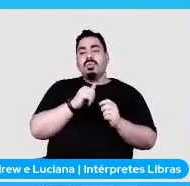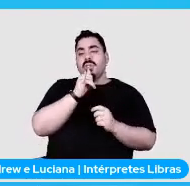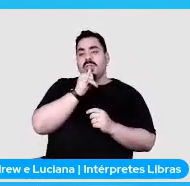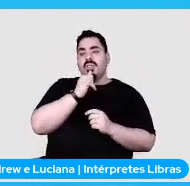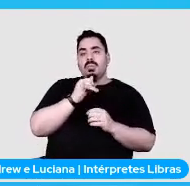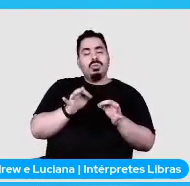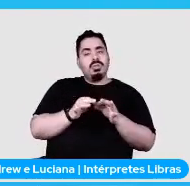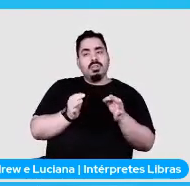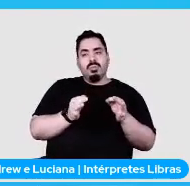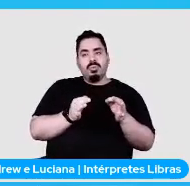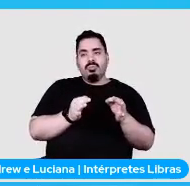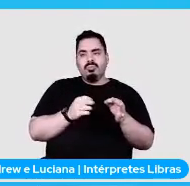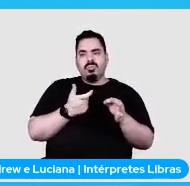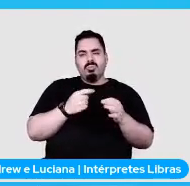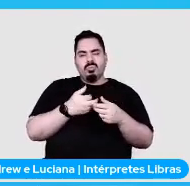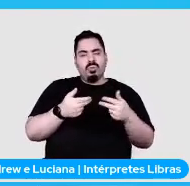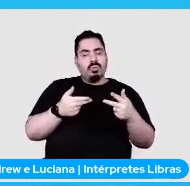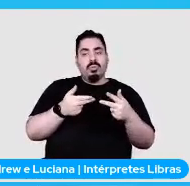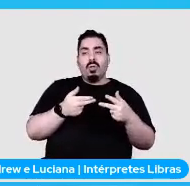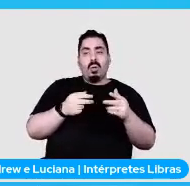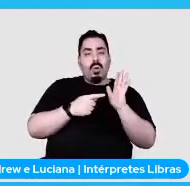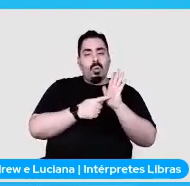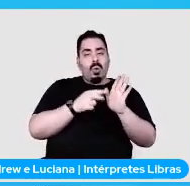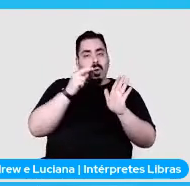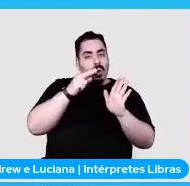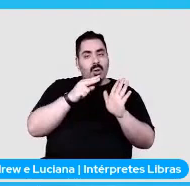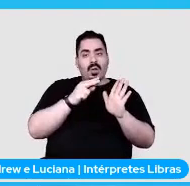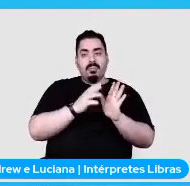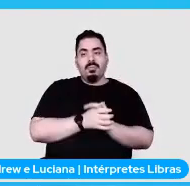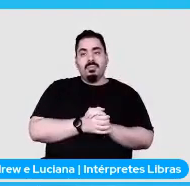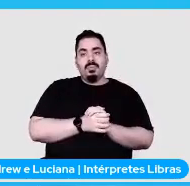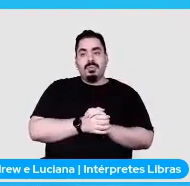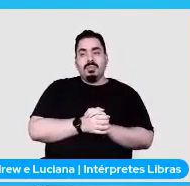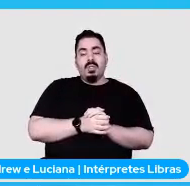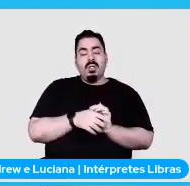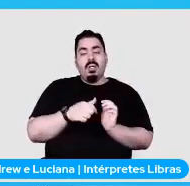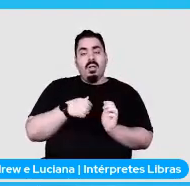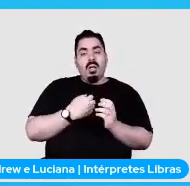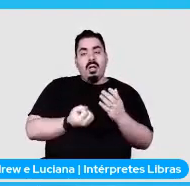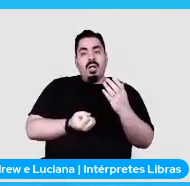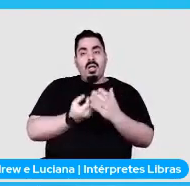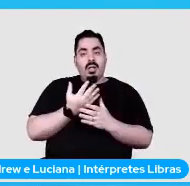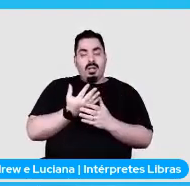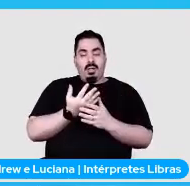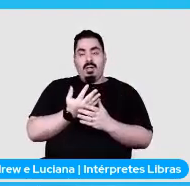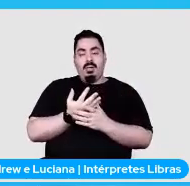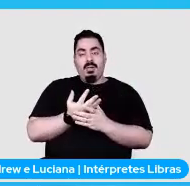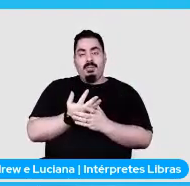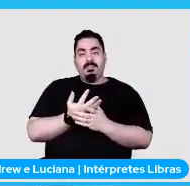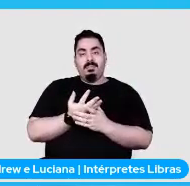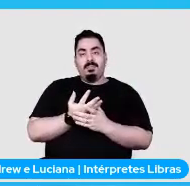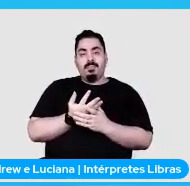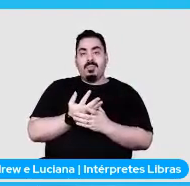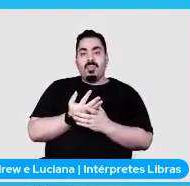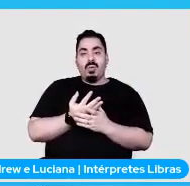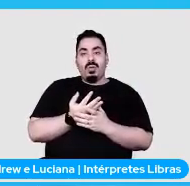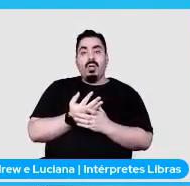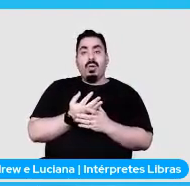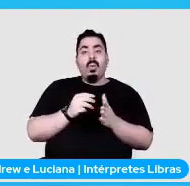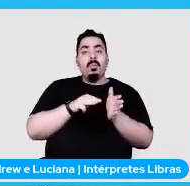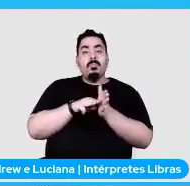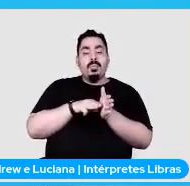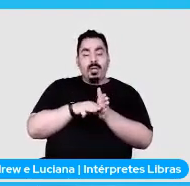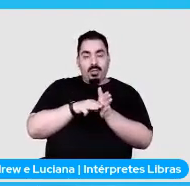definia um skip URLs, e eu defini o método de classe chamado frontcrawler.